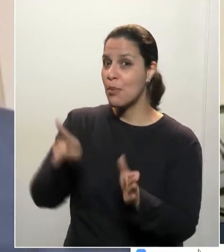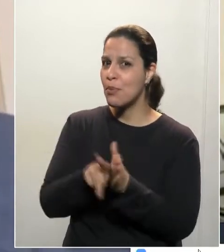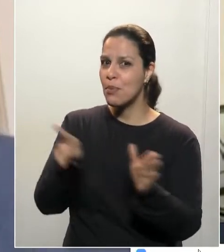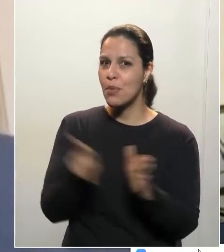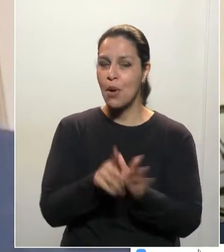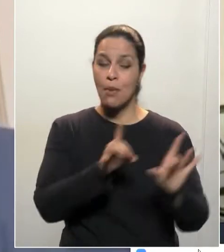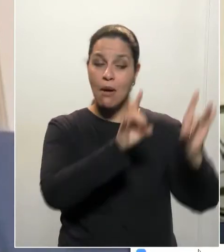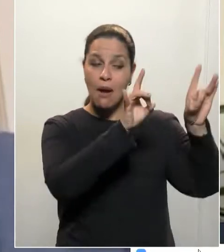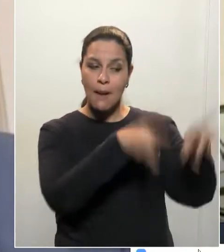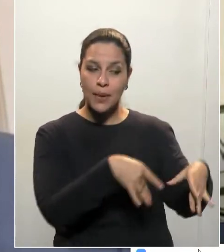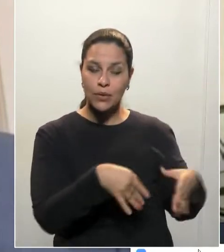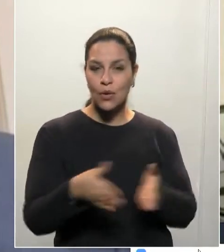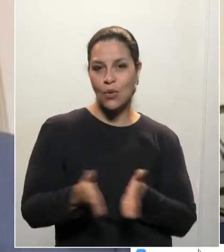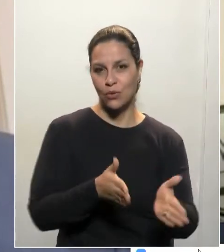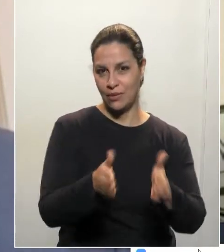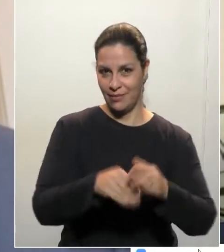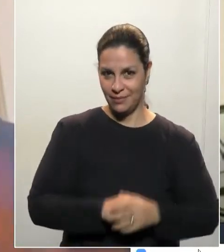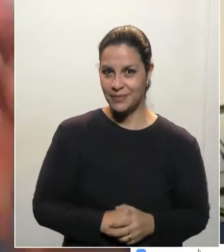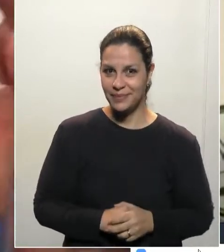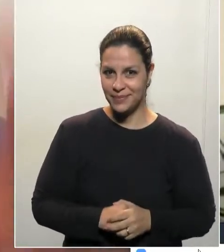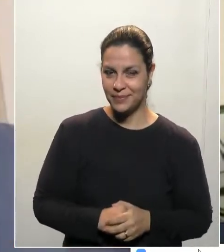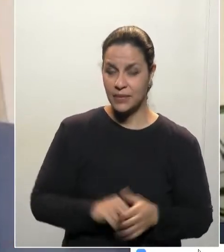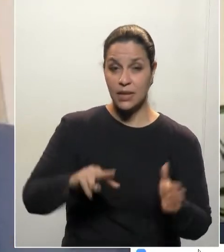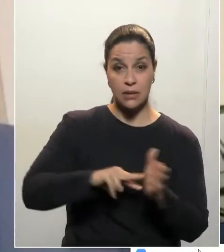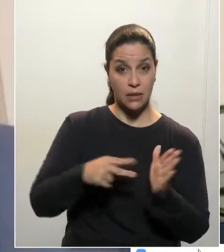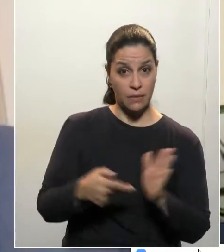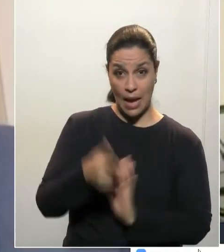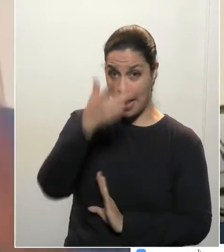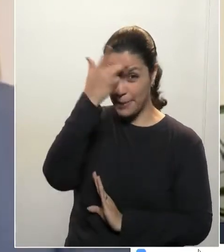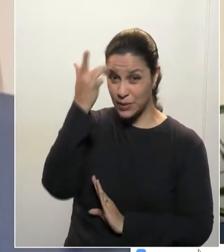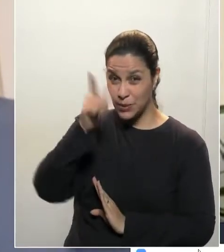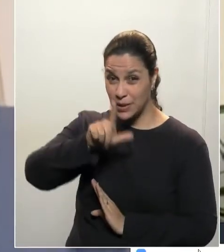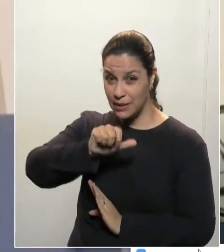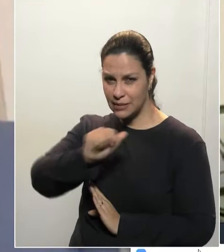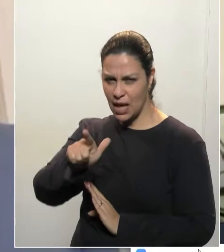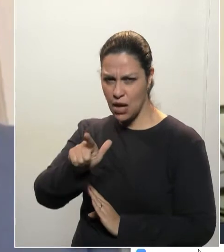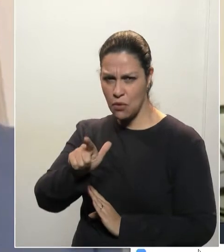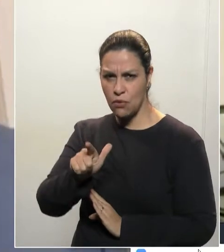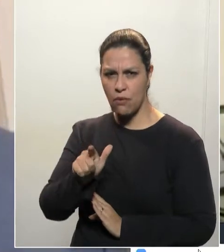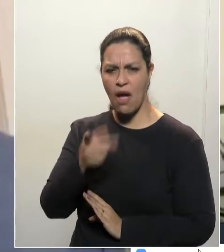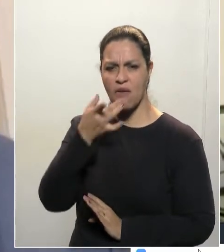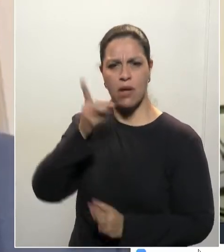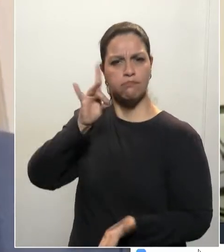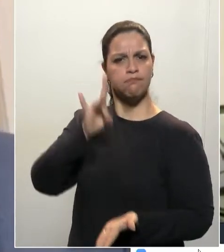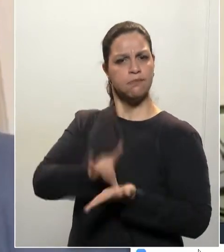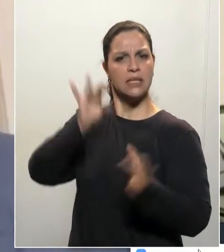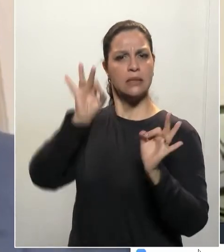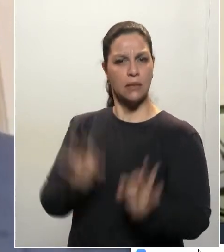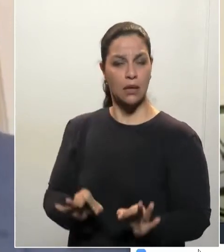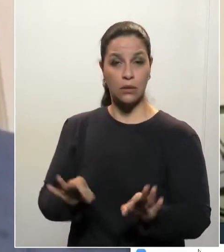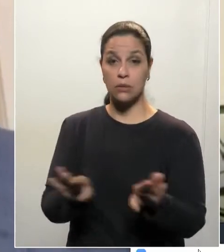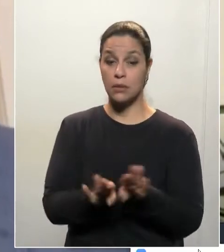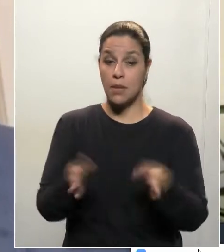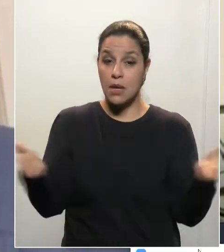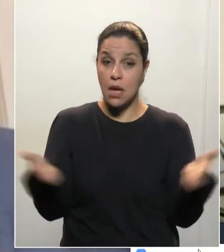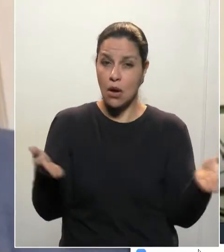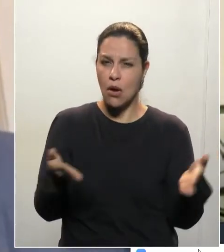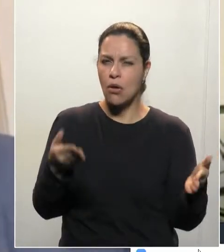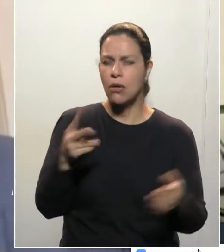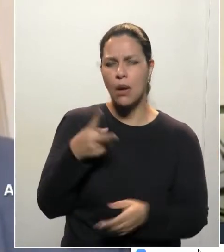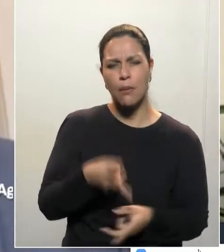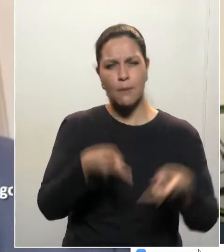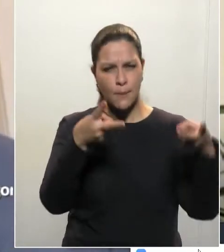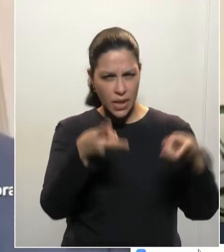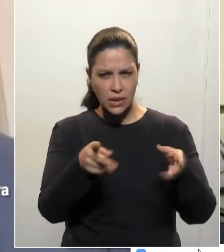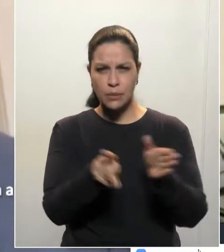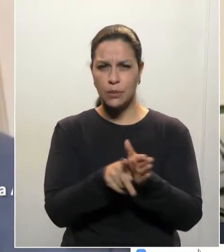deixou no caminho. Porque o leal tem palavra. Há poucos minutos eu ouvi o Alibelli falando